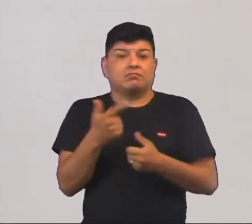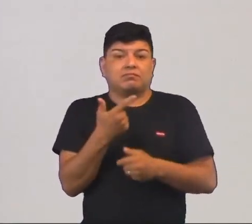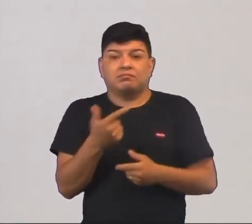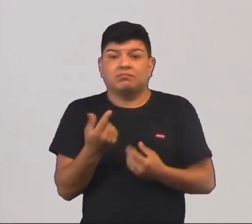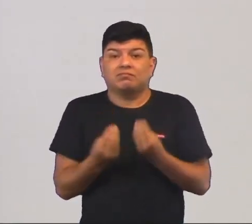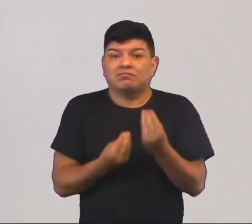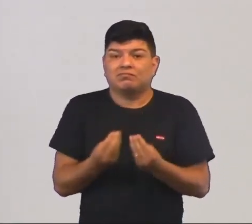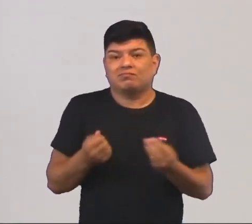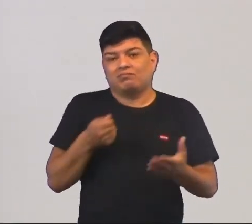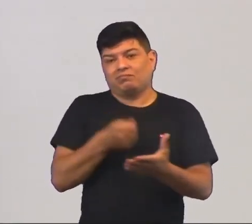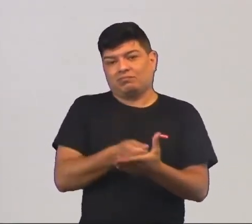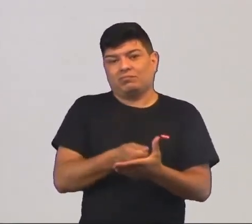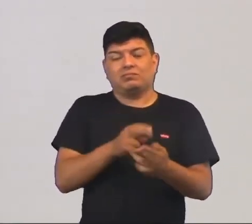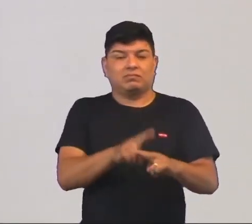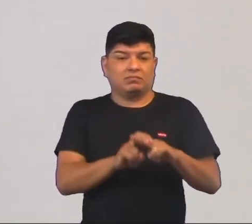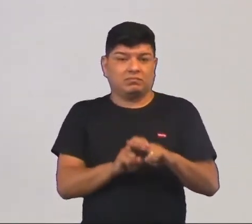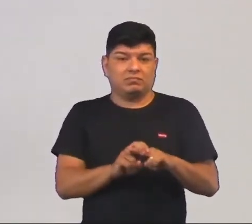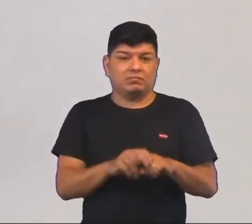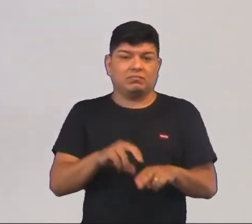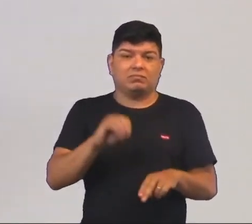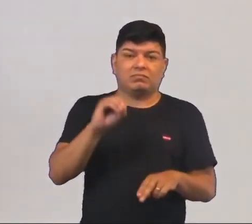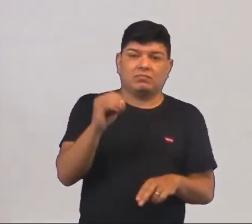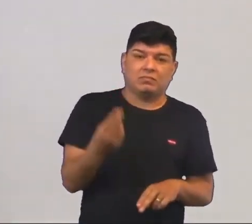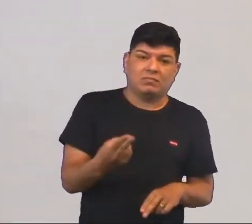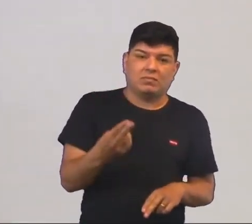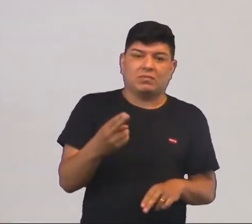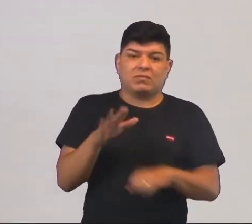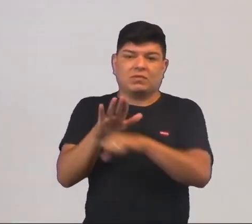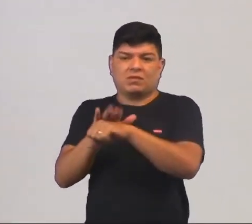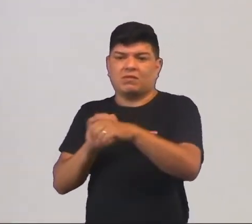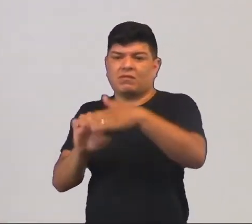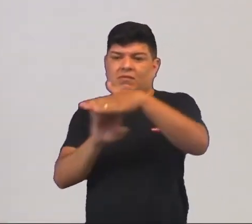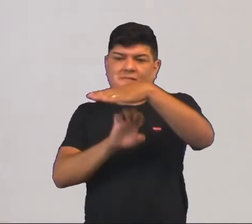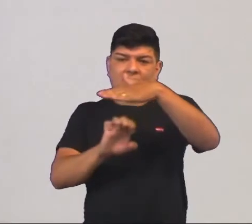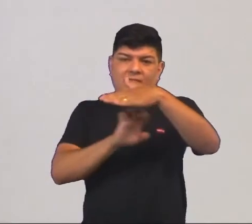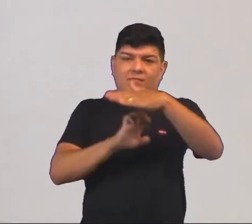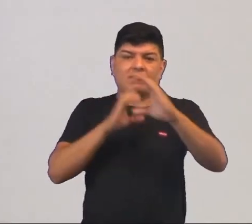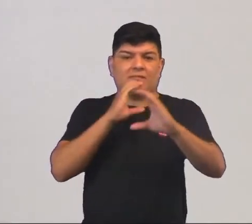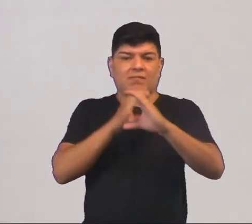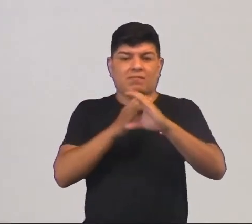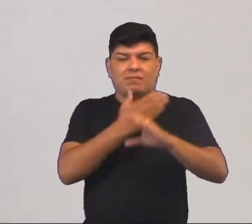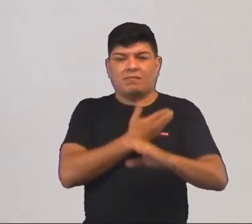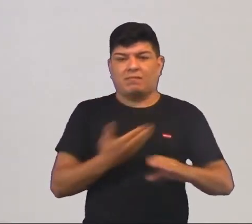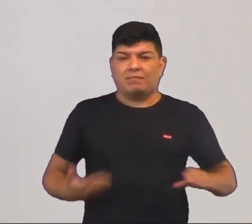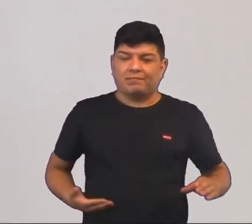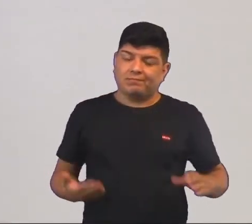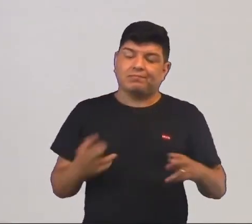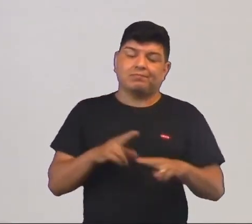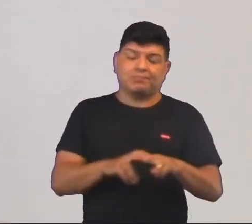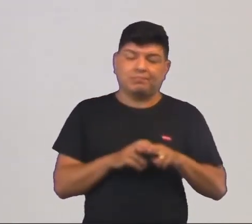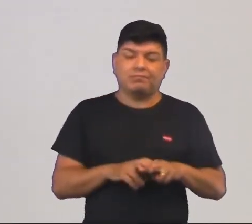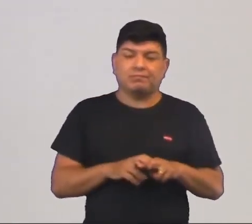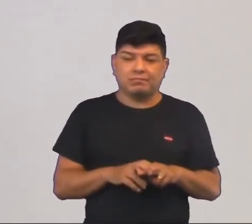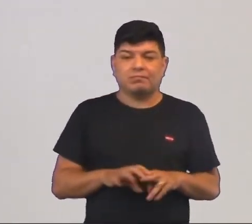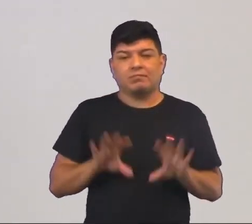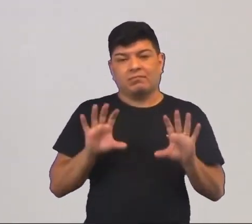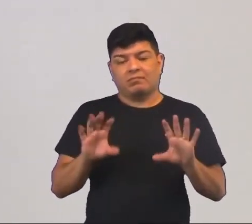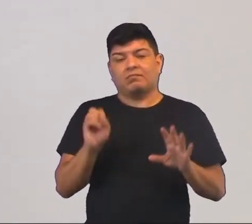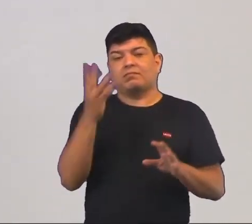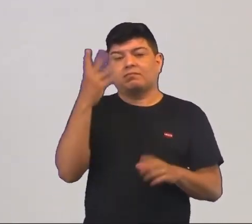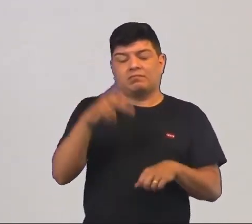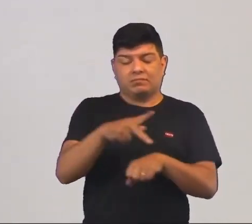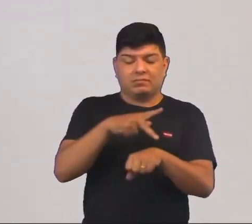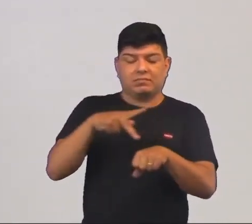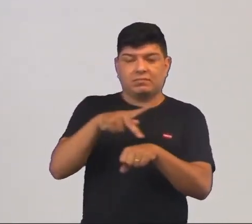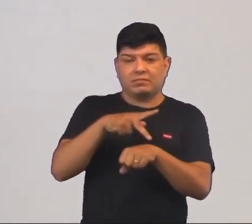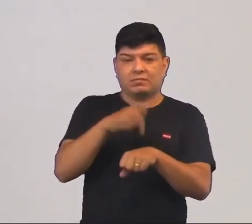condições de fazer isso. Ou então você vai fazer isso de meia, vai chamar uma grande empresa, vai ter que comunicar ao governo que você tem essa riqueza. Então, assim funciona com os